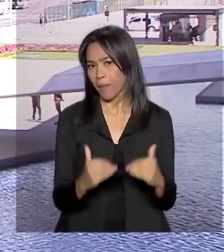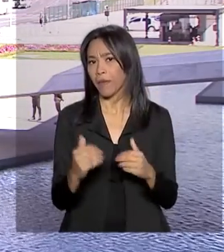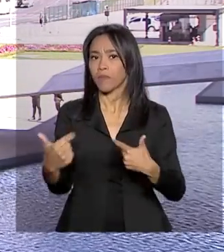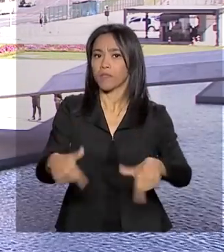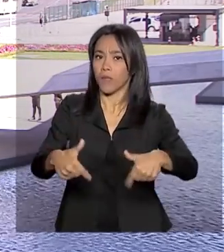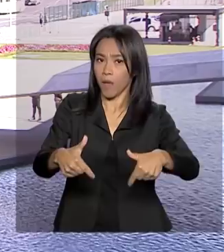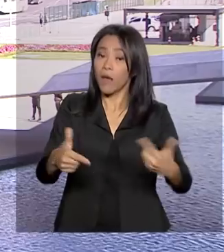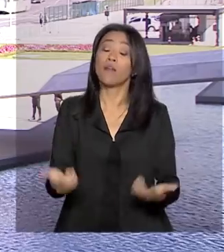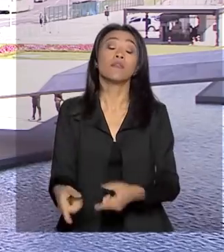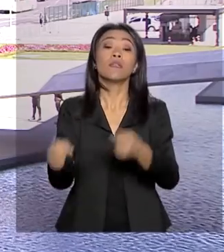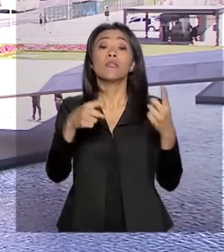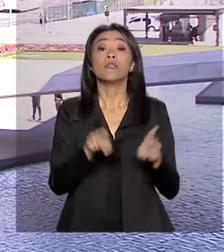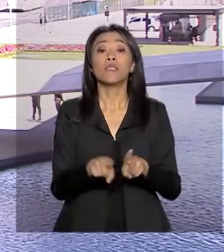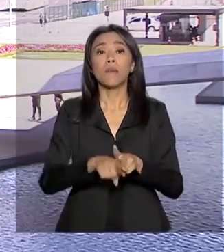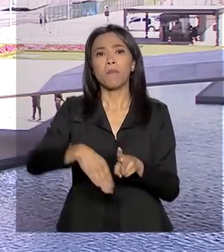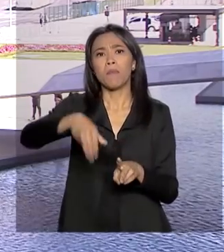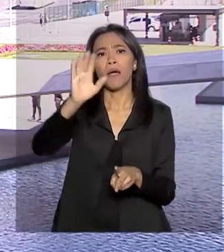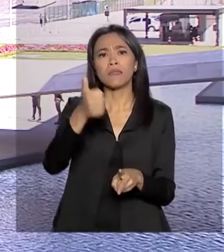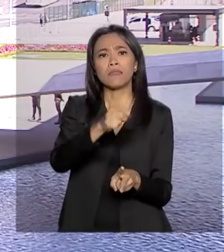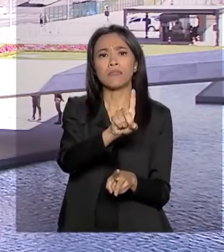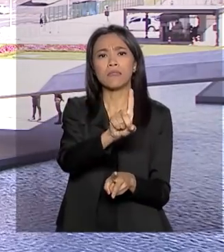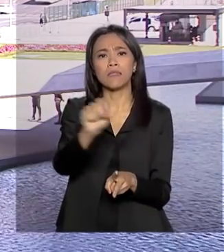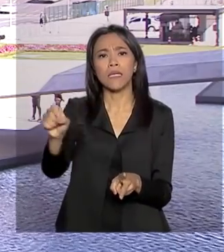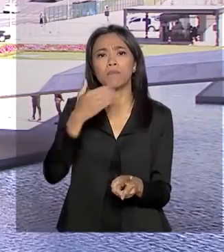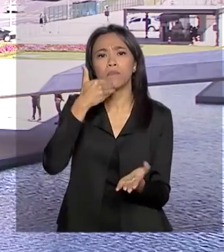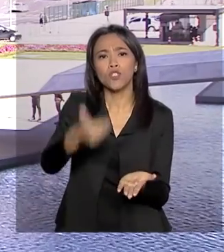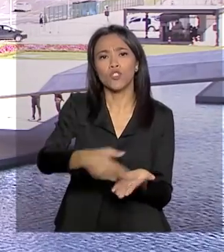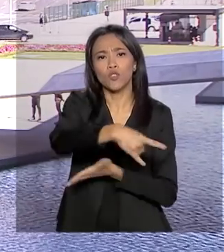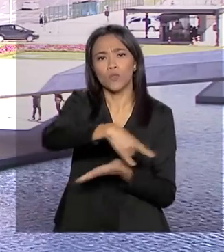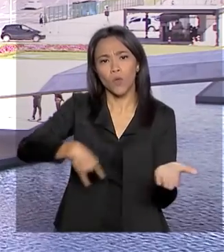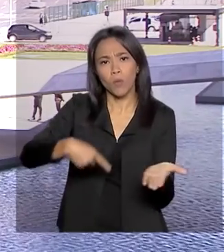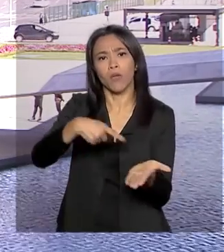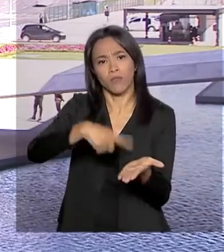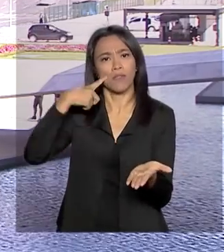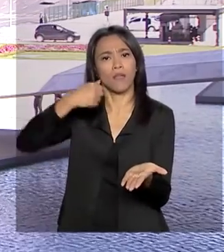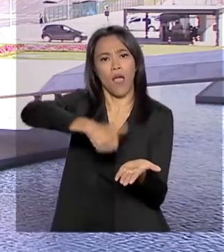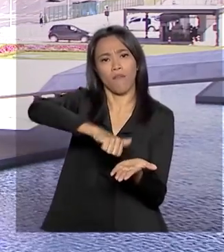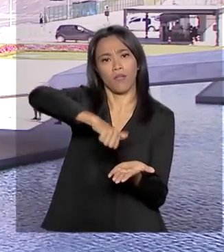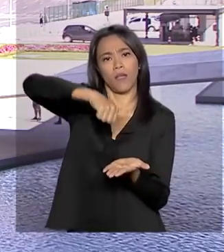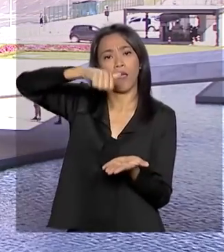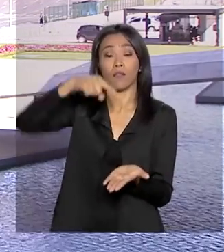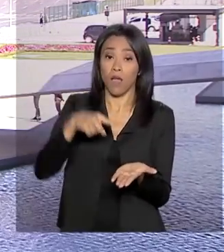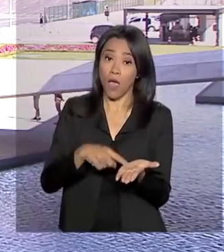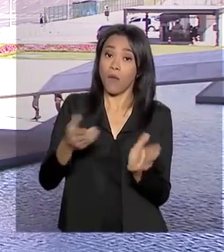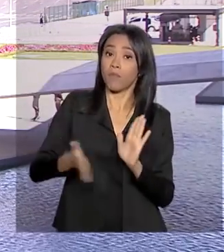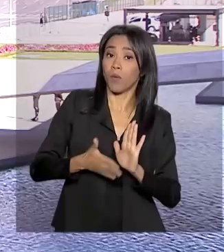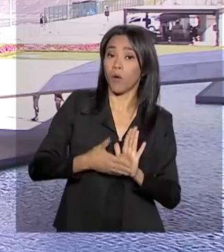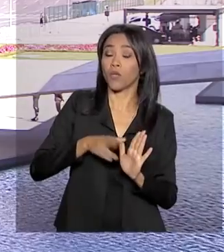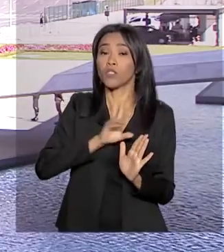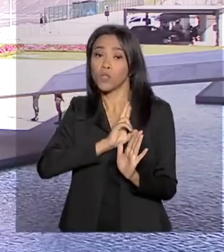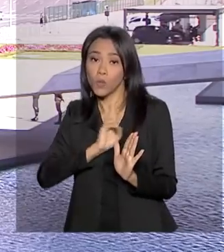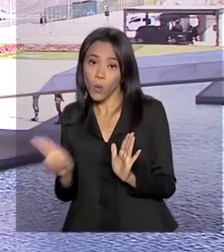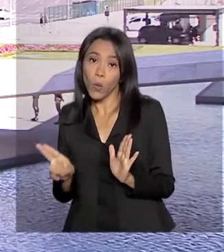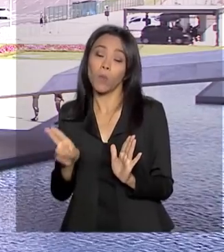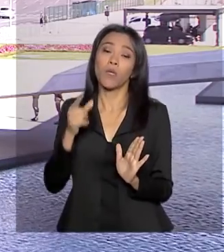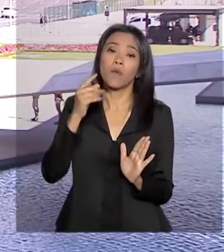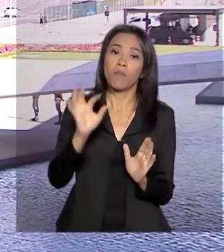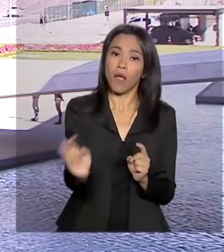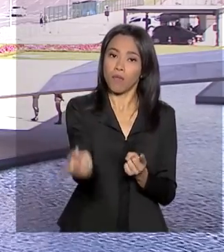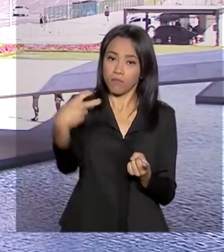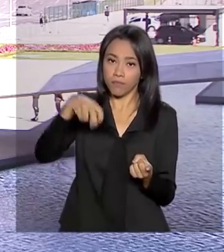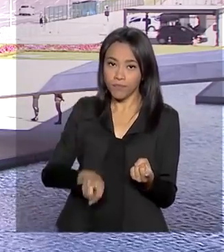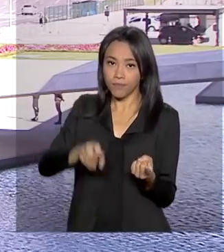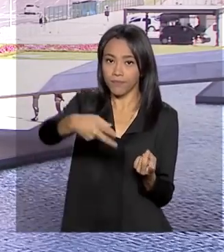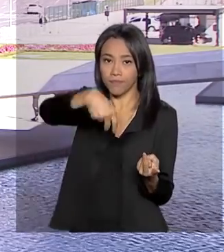também analisar mais de 100 requerimentos que foram apresentados até agora. Em sua maioria, são sugestões de nomes para serem ouvidos nas audiências